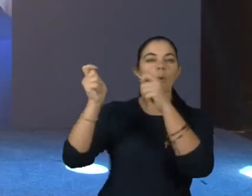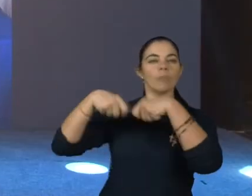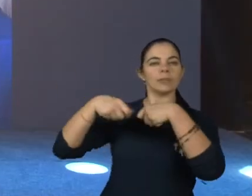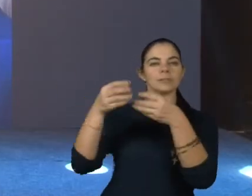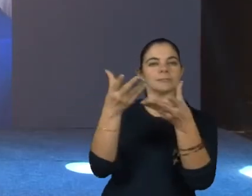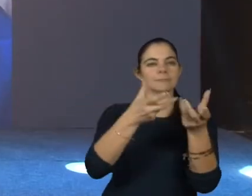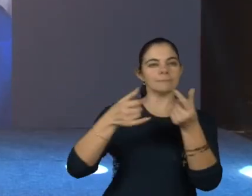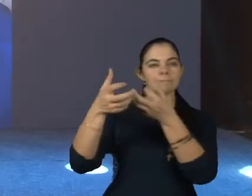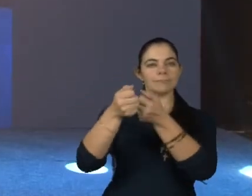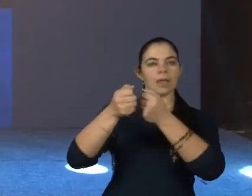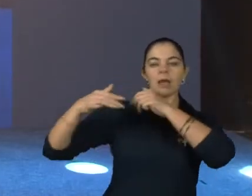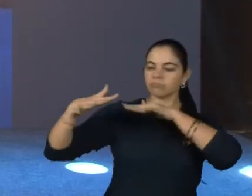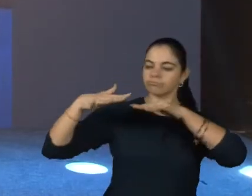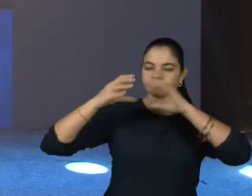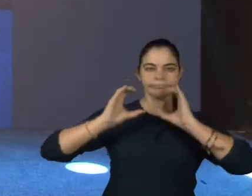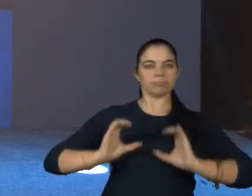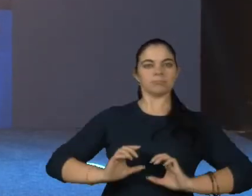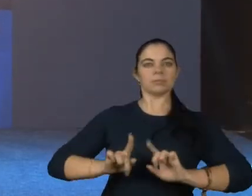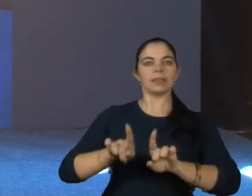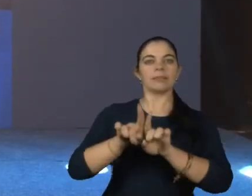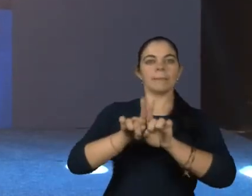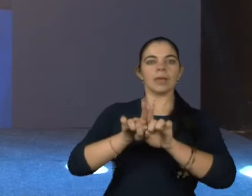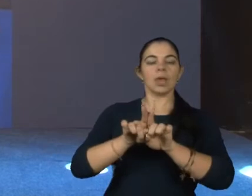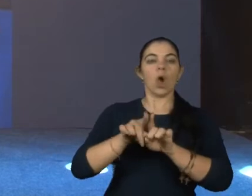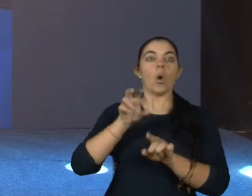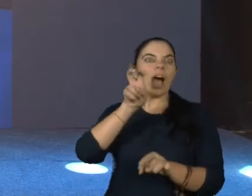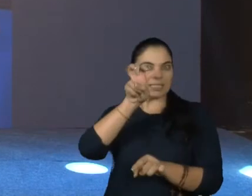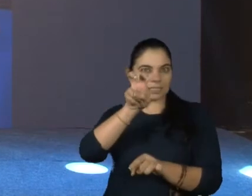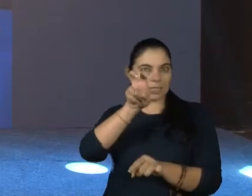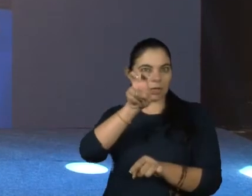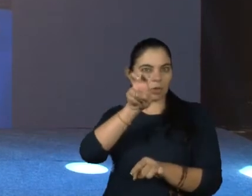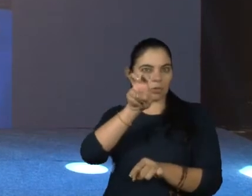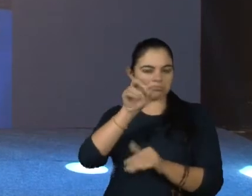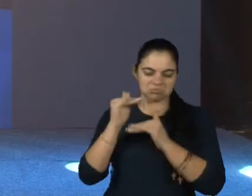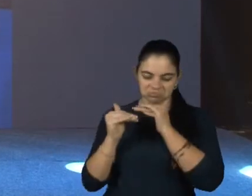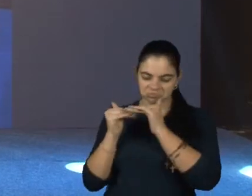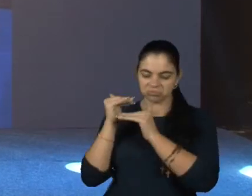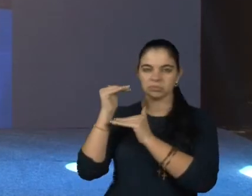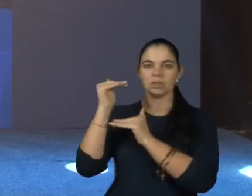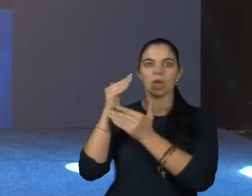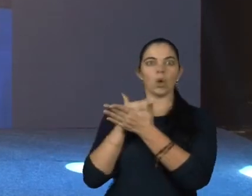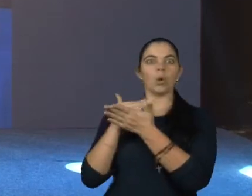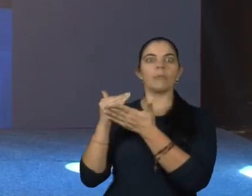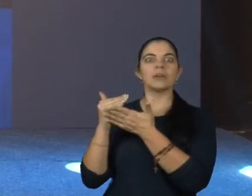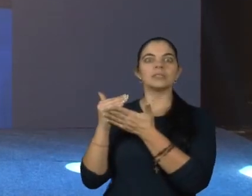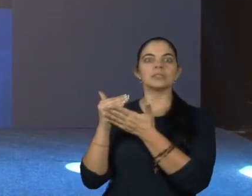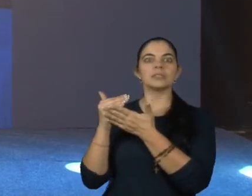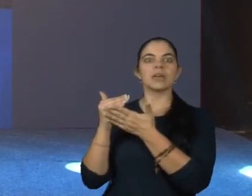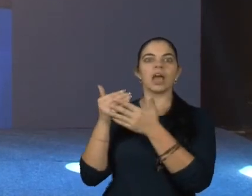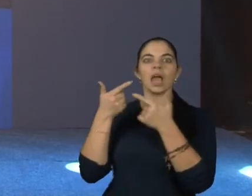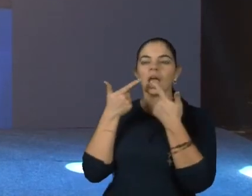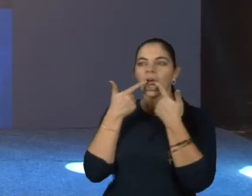mãos, a mobilidade, e quando todas essas cinco estavam plenamente desenvolvidas, comecei a linguagem verbal